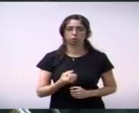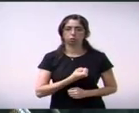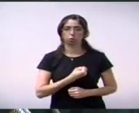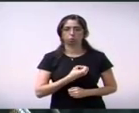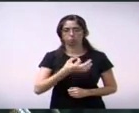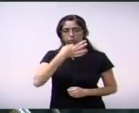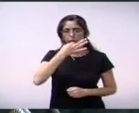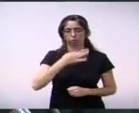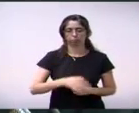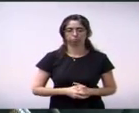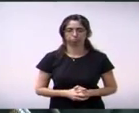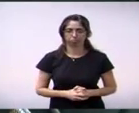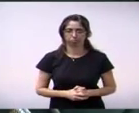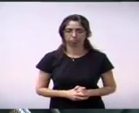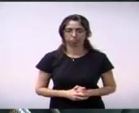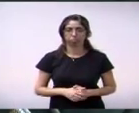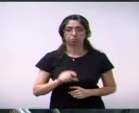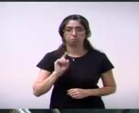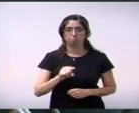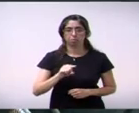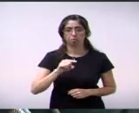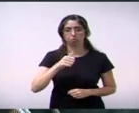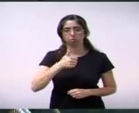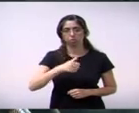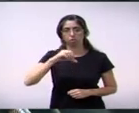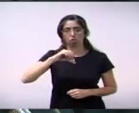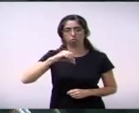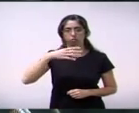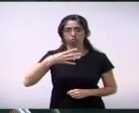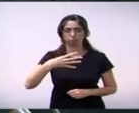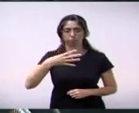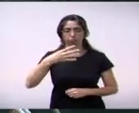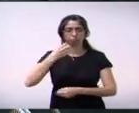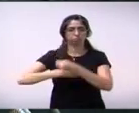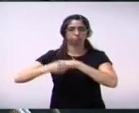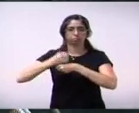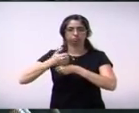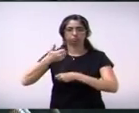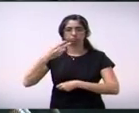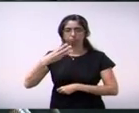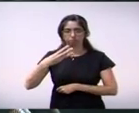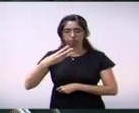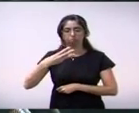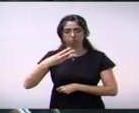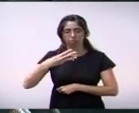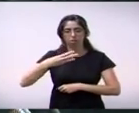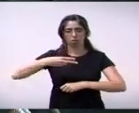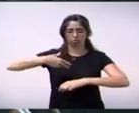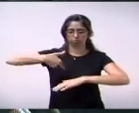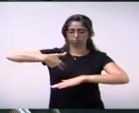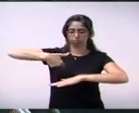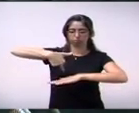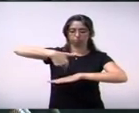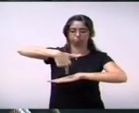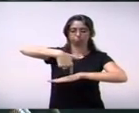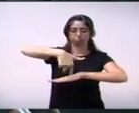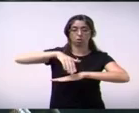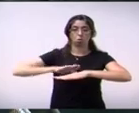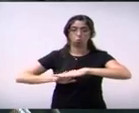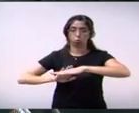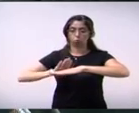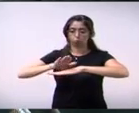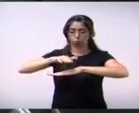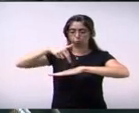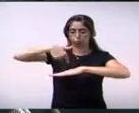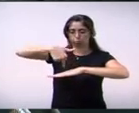1.194,13 sobre a faixa de pedestre elevada na rua